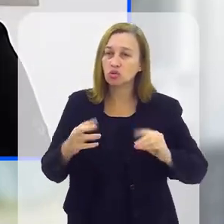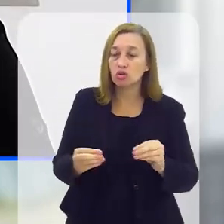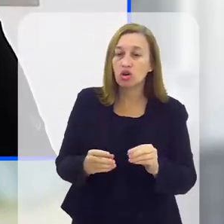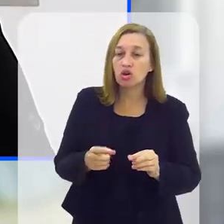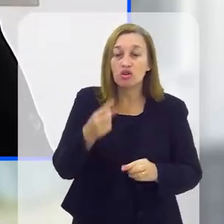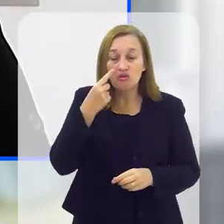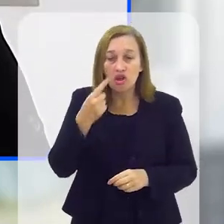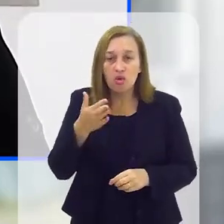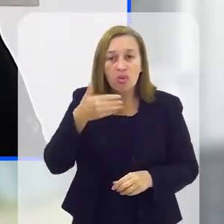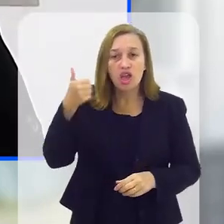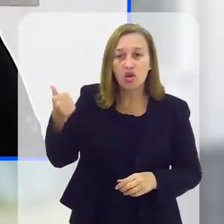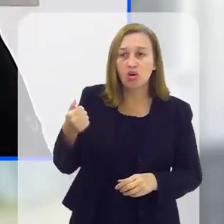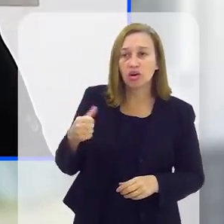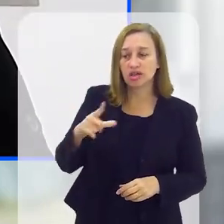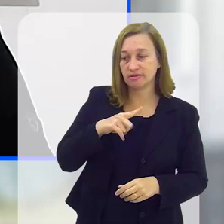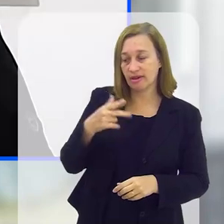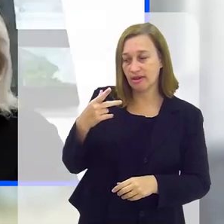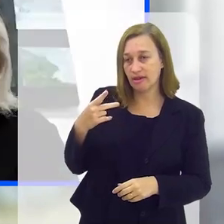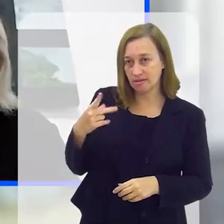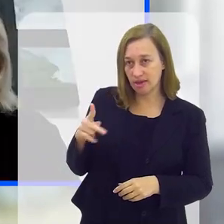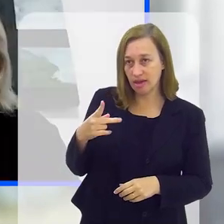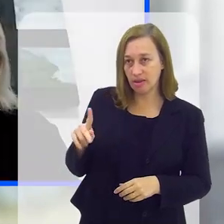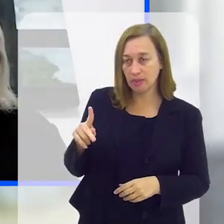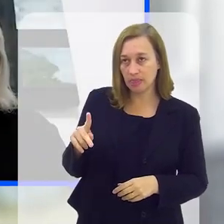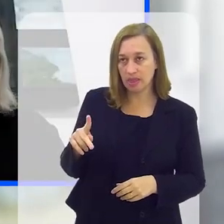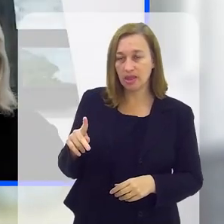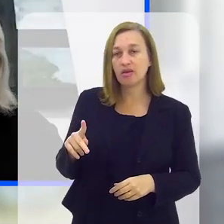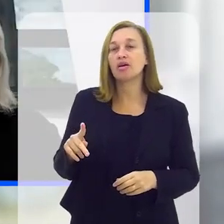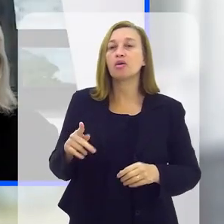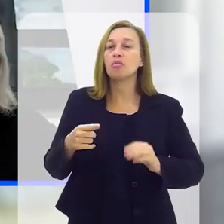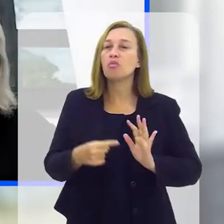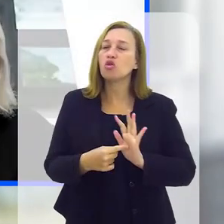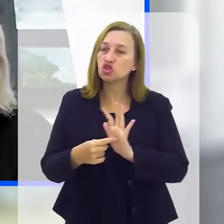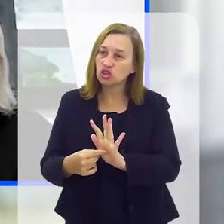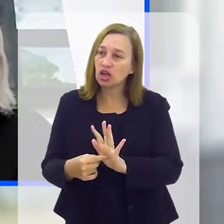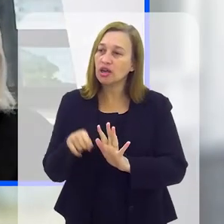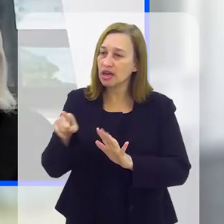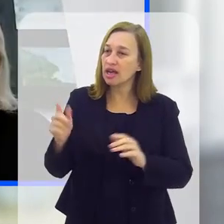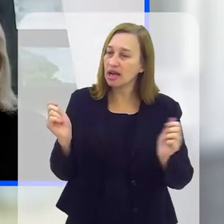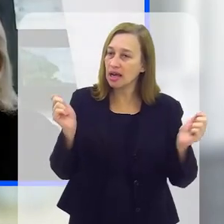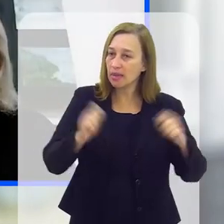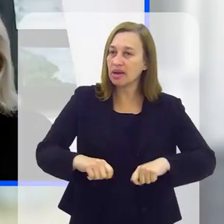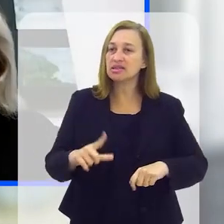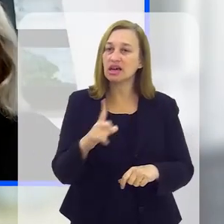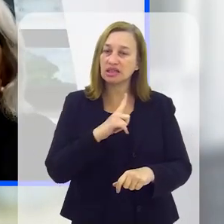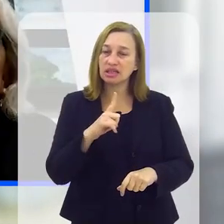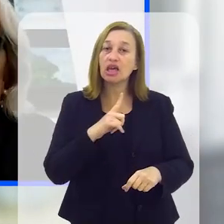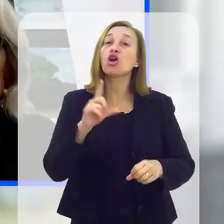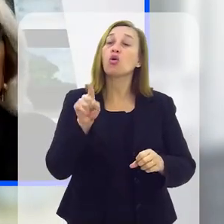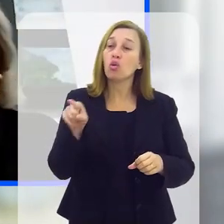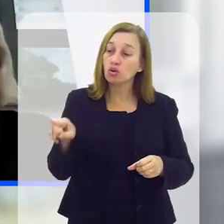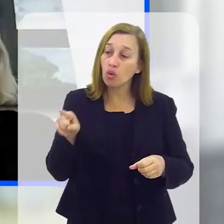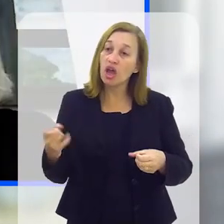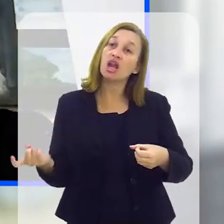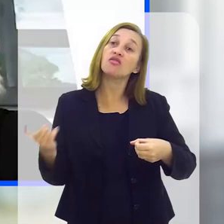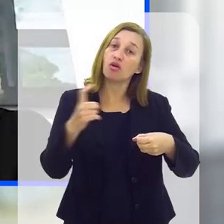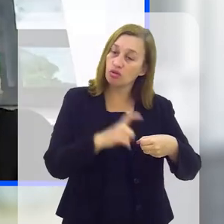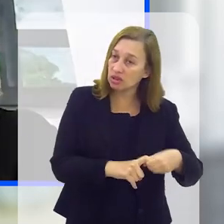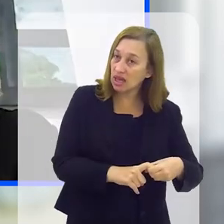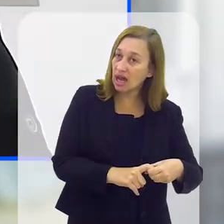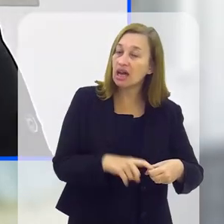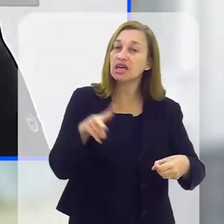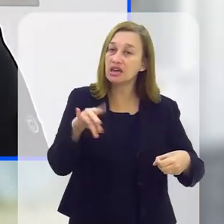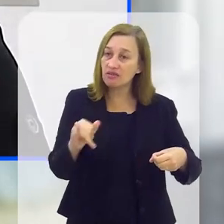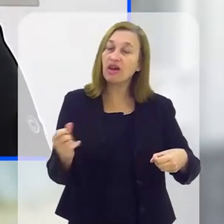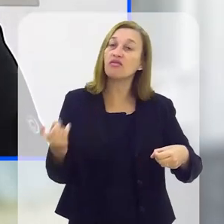Buscar o melhor que esse ser humano tem, aflorar o melhor dele, para quando ele voltar, que vai voltar,